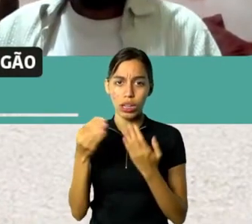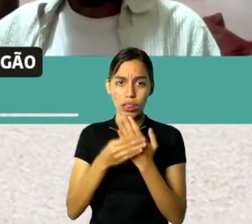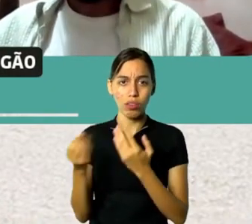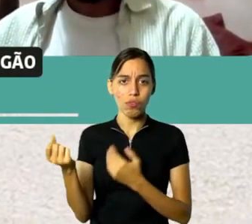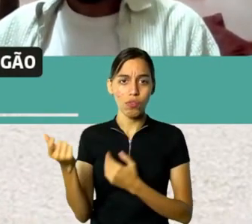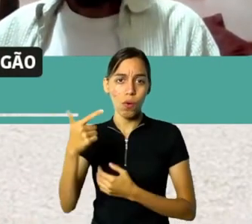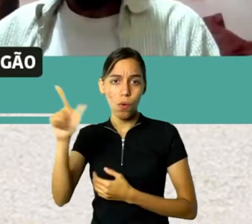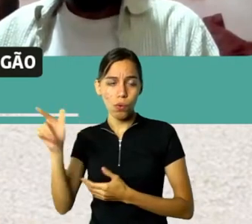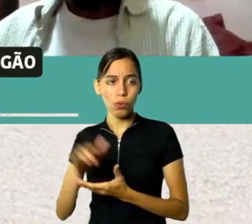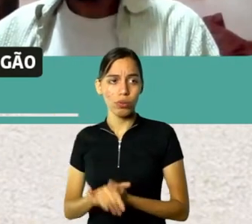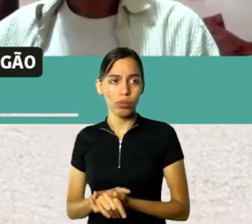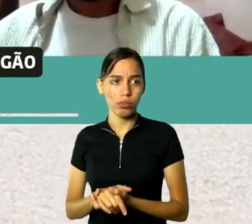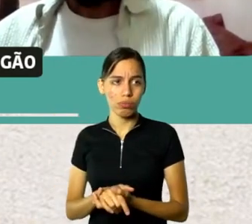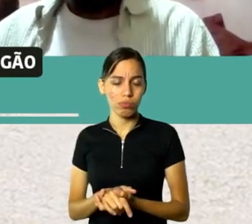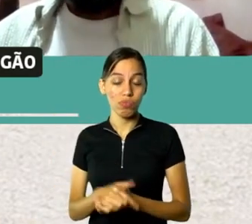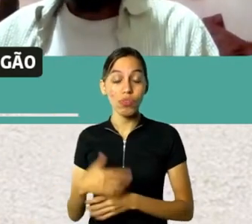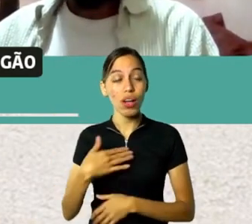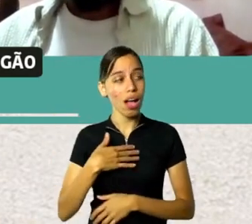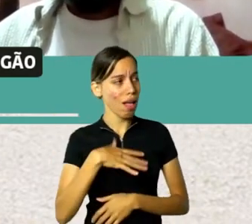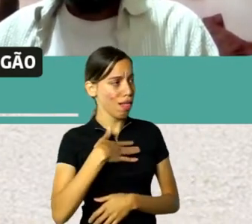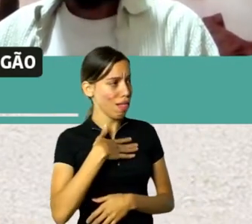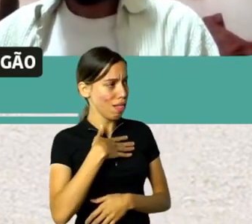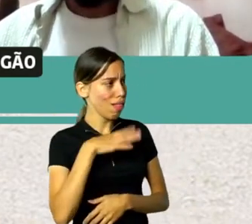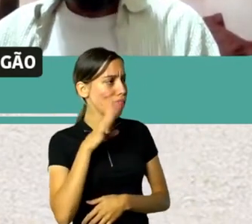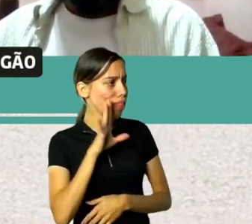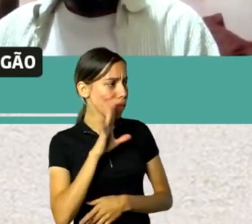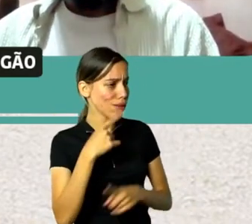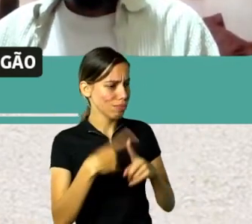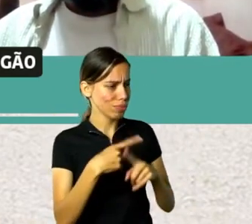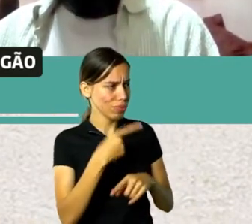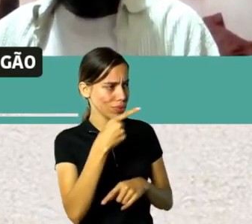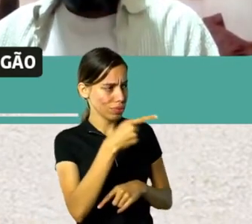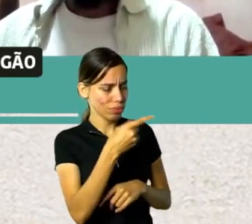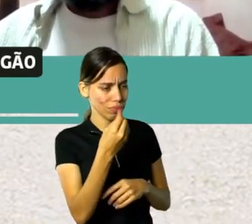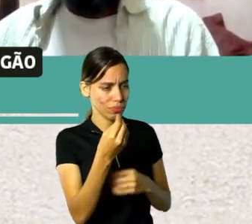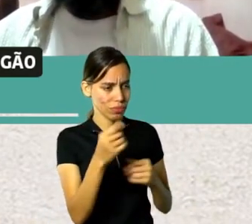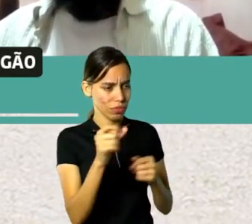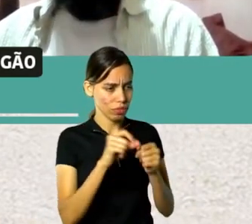diário aí, de trazer um a mais em cada publicação.